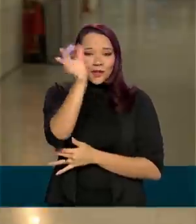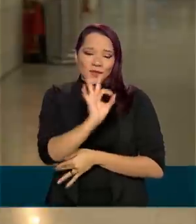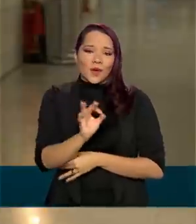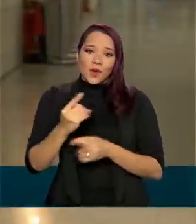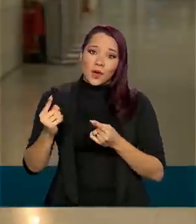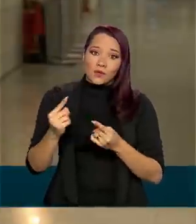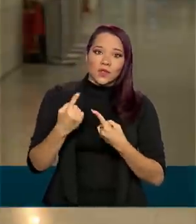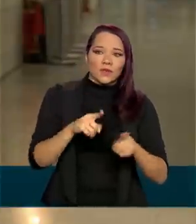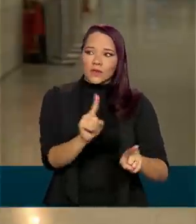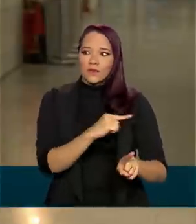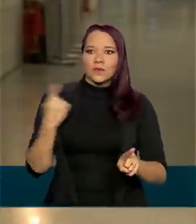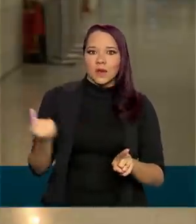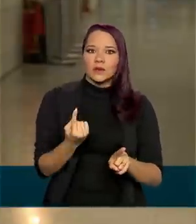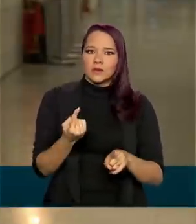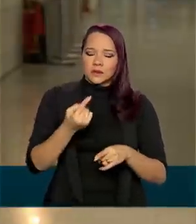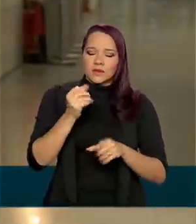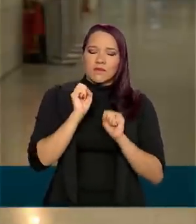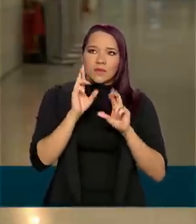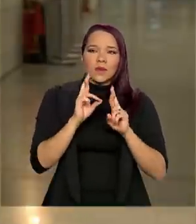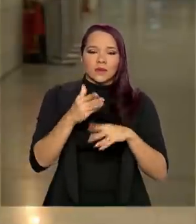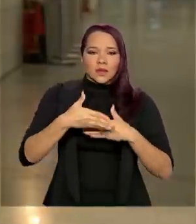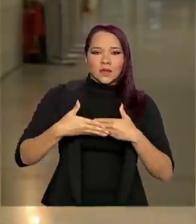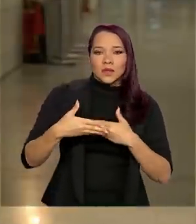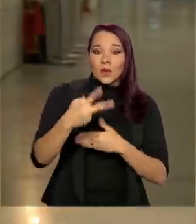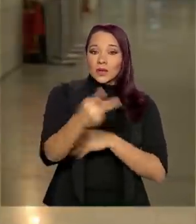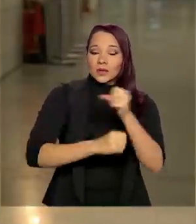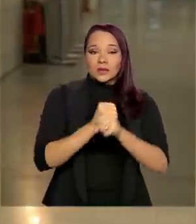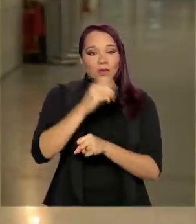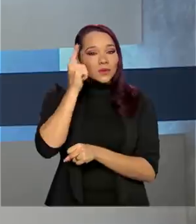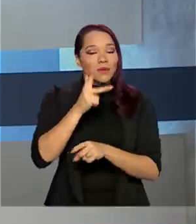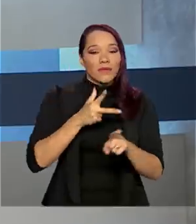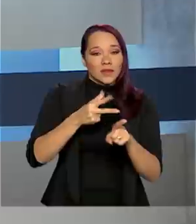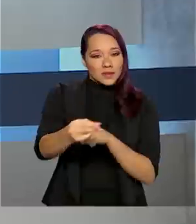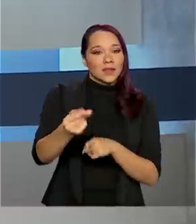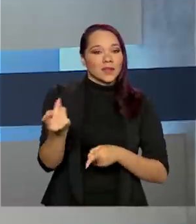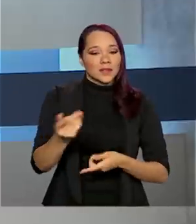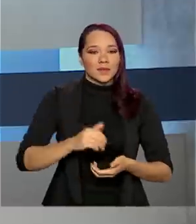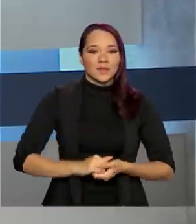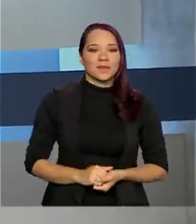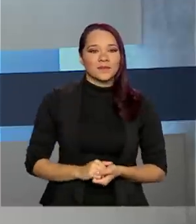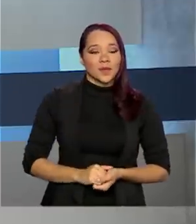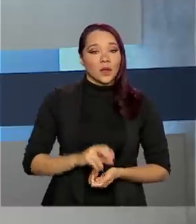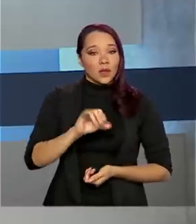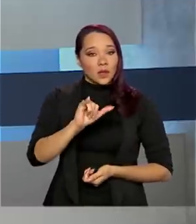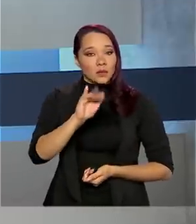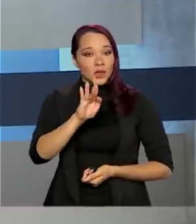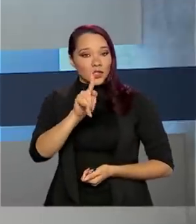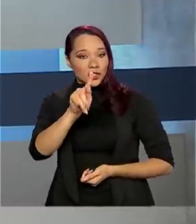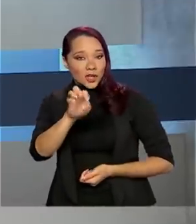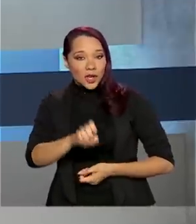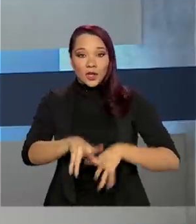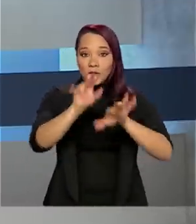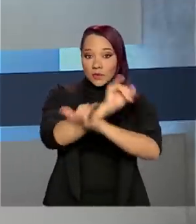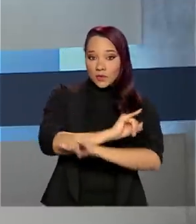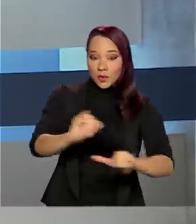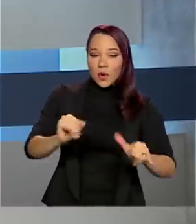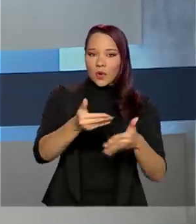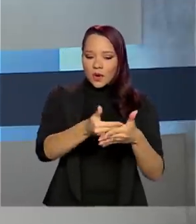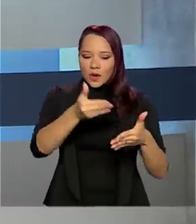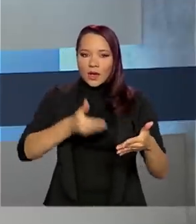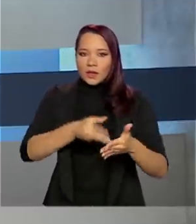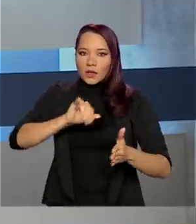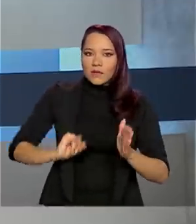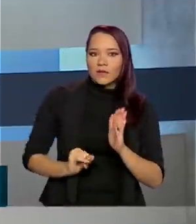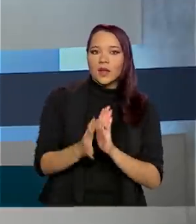nosso, espero que nesses dois anos a gente possa avançar bem nesse sentido. O IBGE divulgou agora há pouco que a prévia da